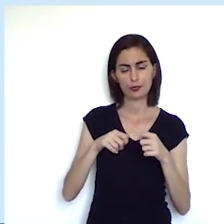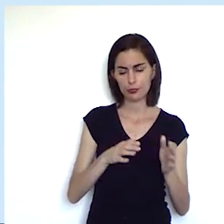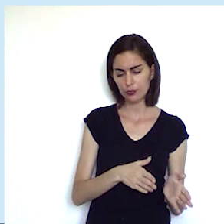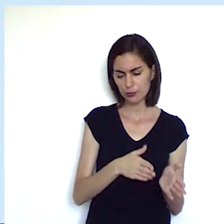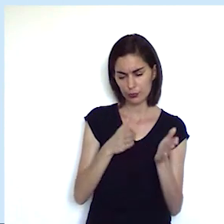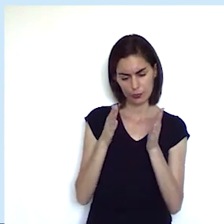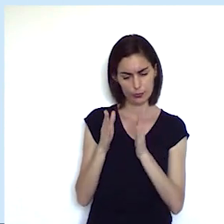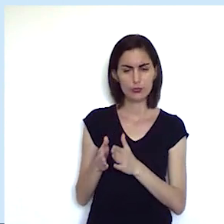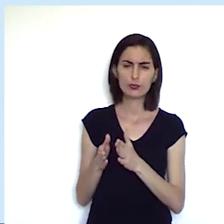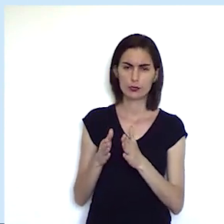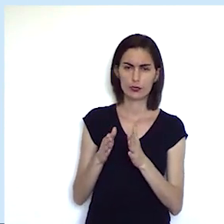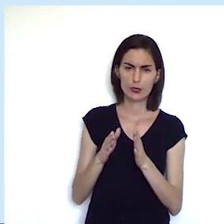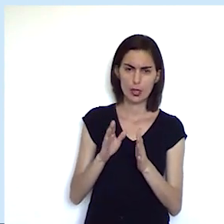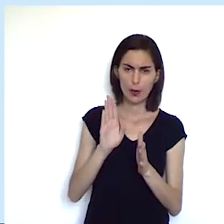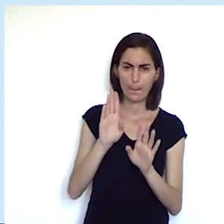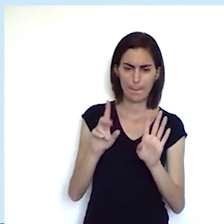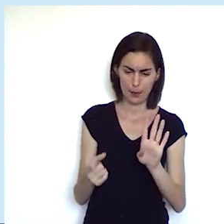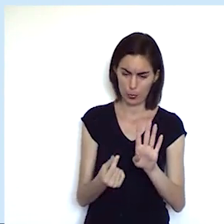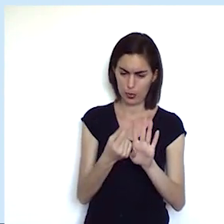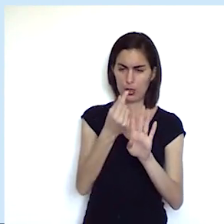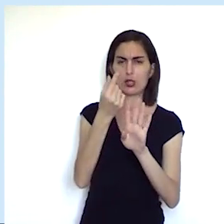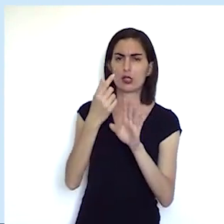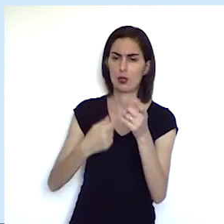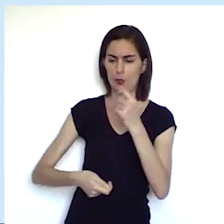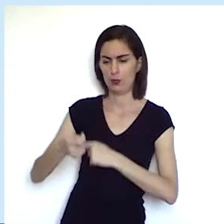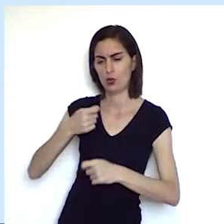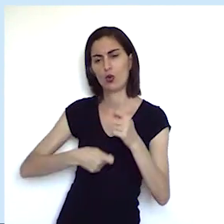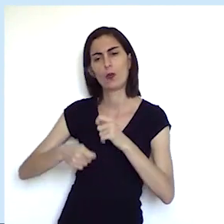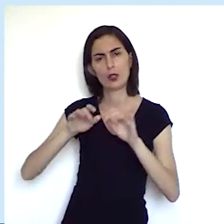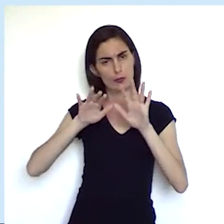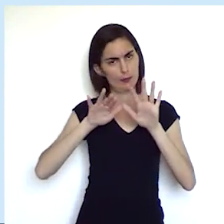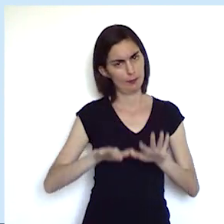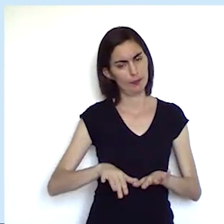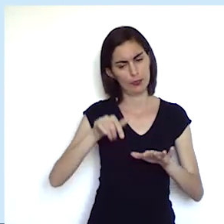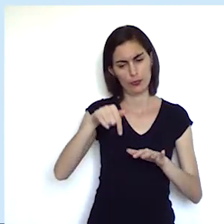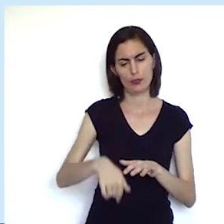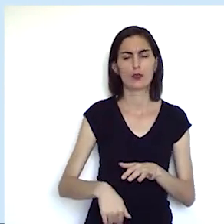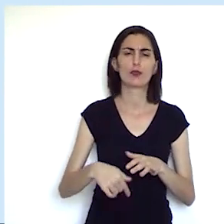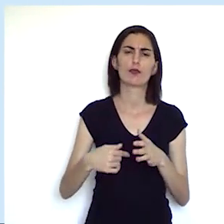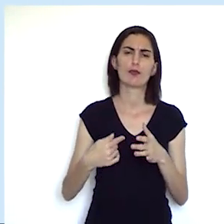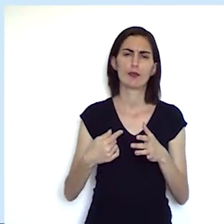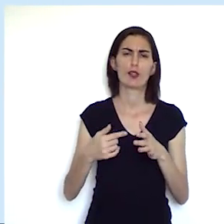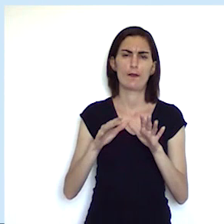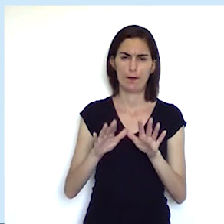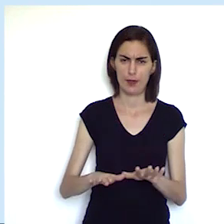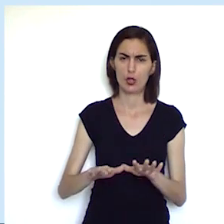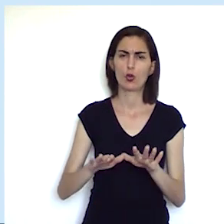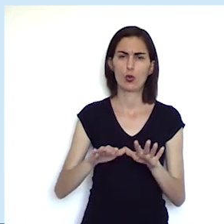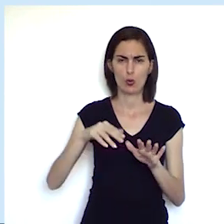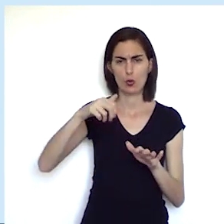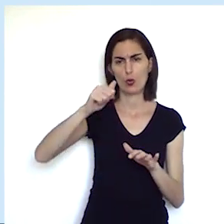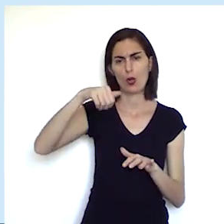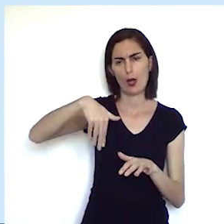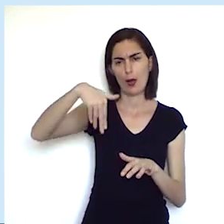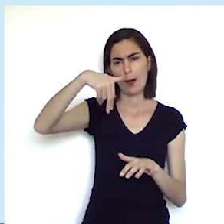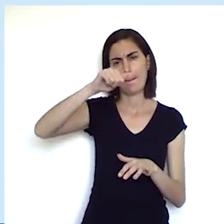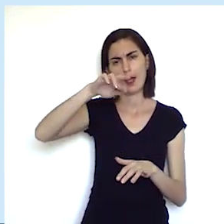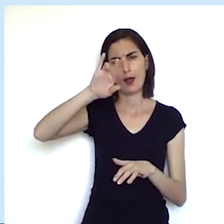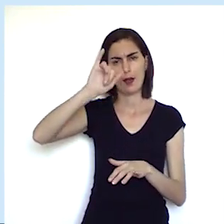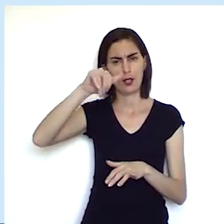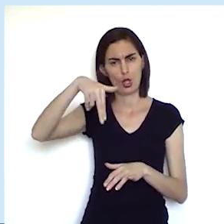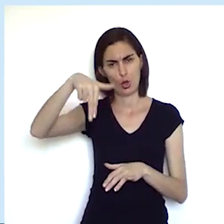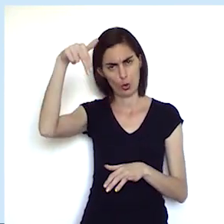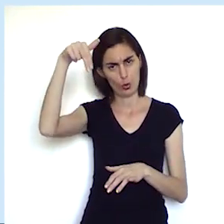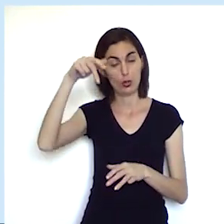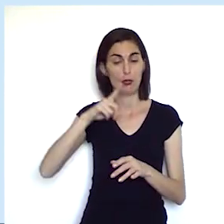da burguesia comercial que se instalou aqui na América do Norte elas